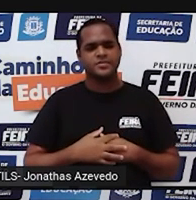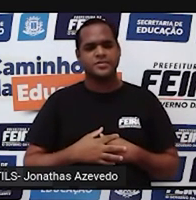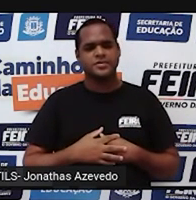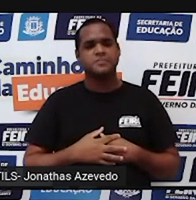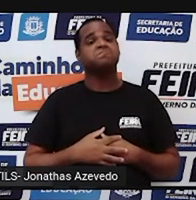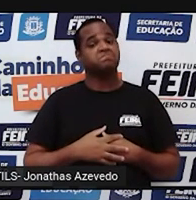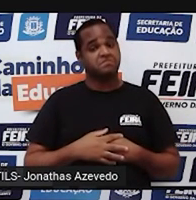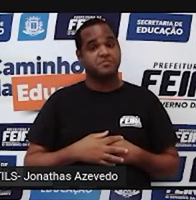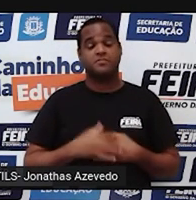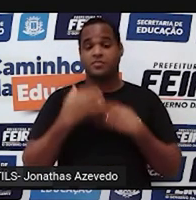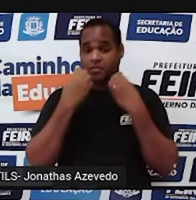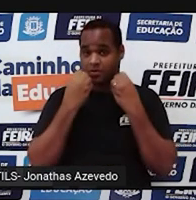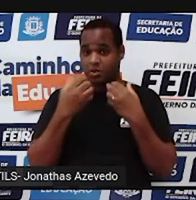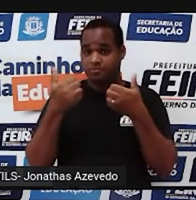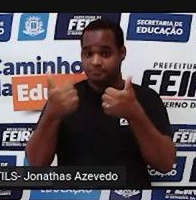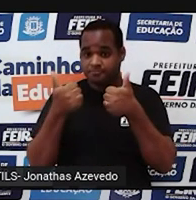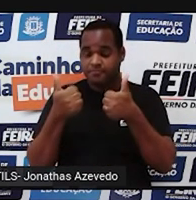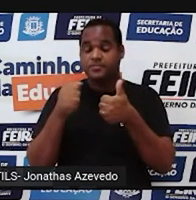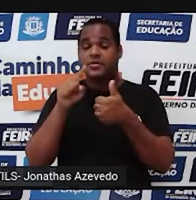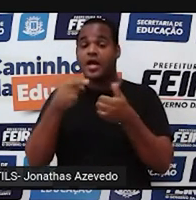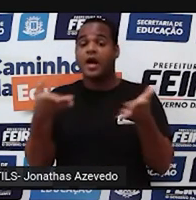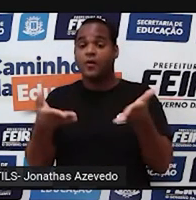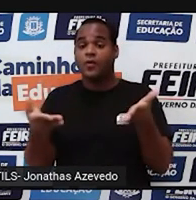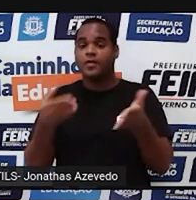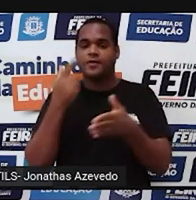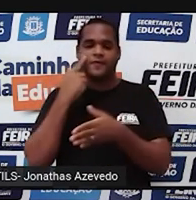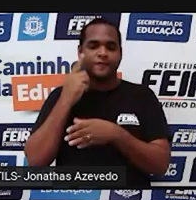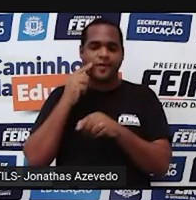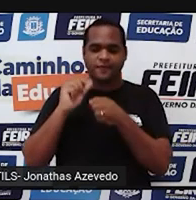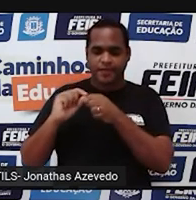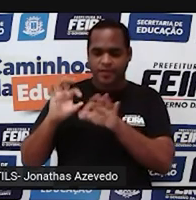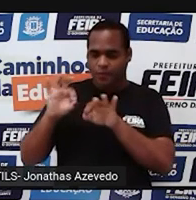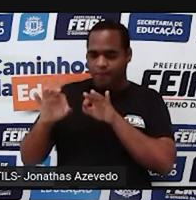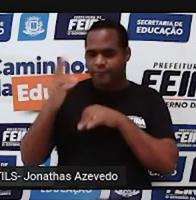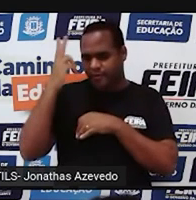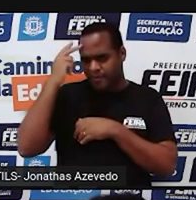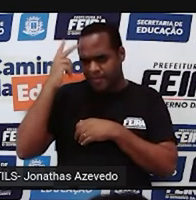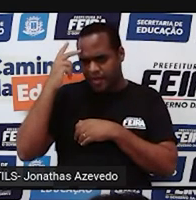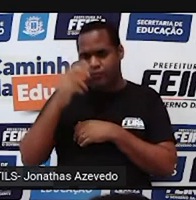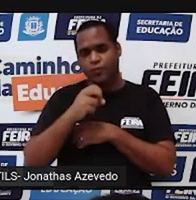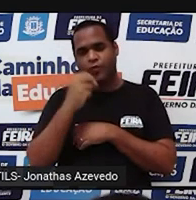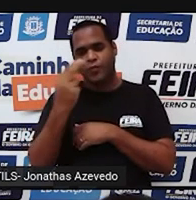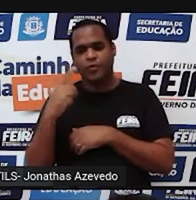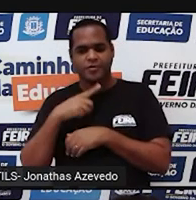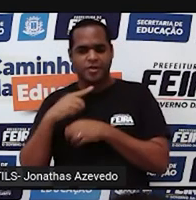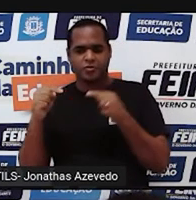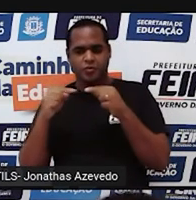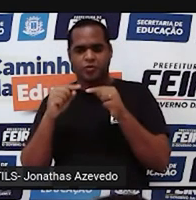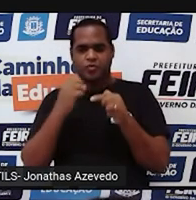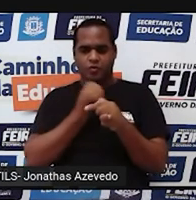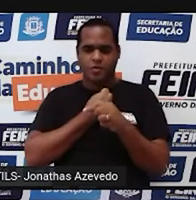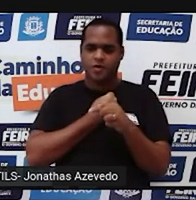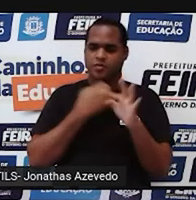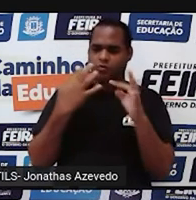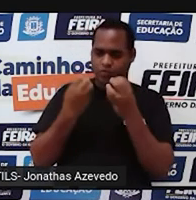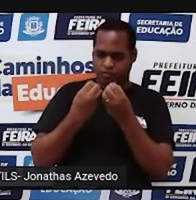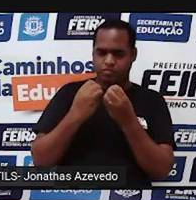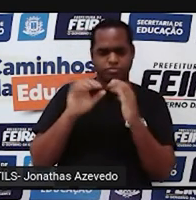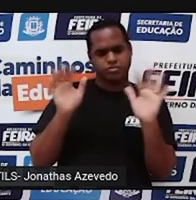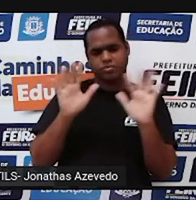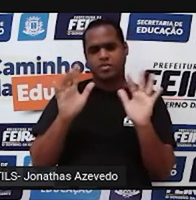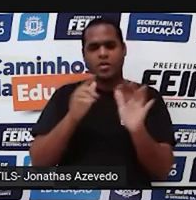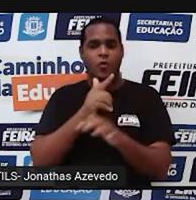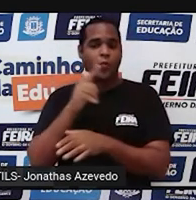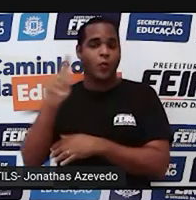Bom, aqui a gente não vai fazer como nos naturais e nem como os inteiros. Aqui tem uma